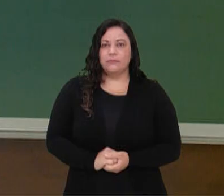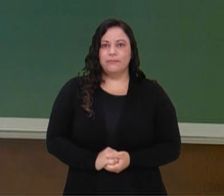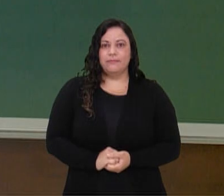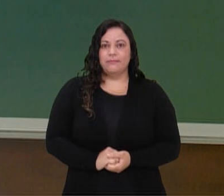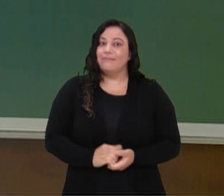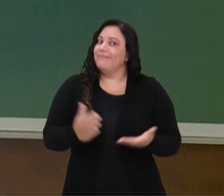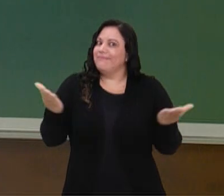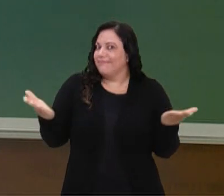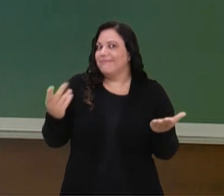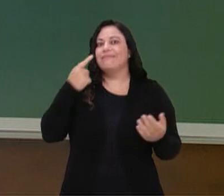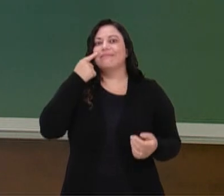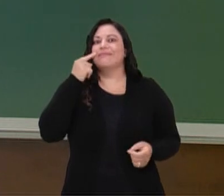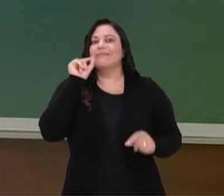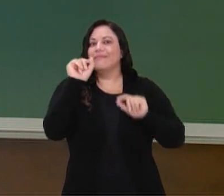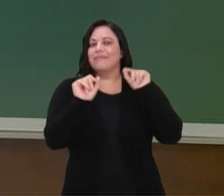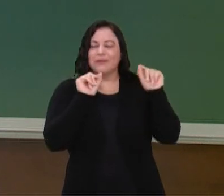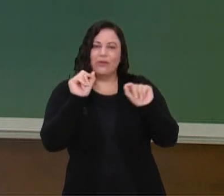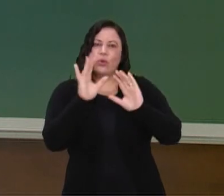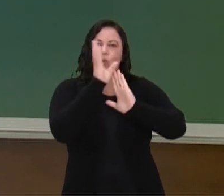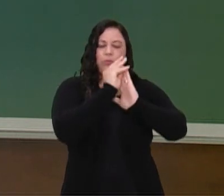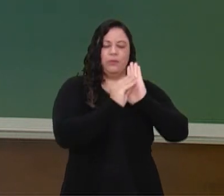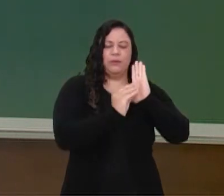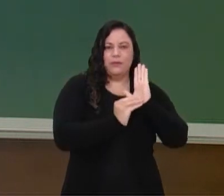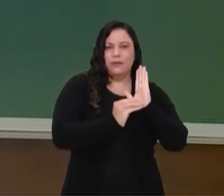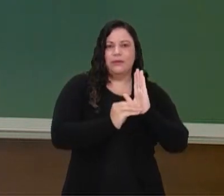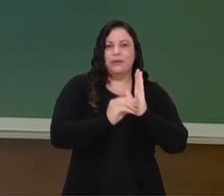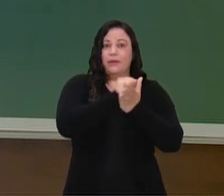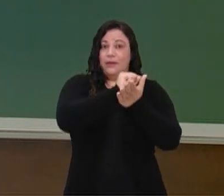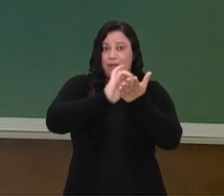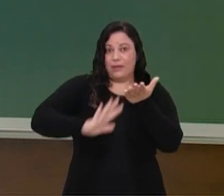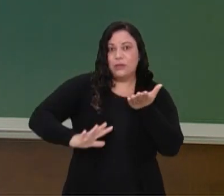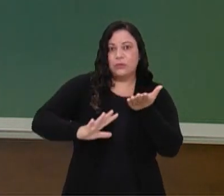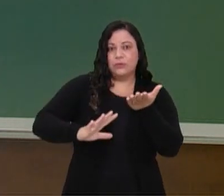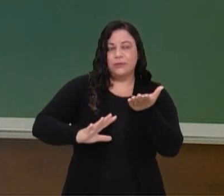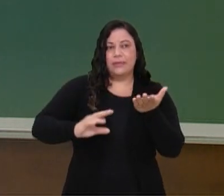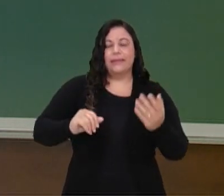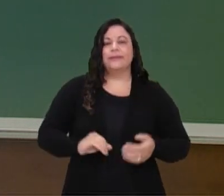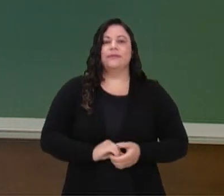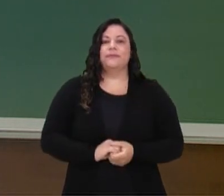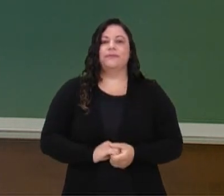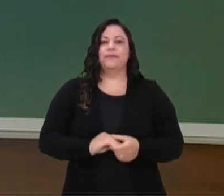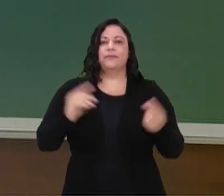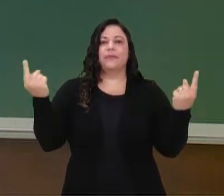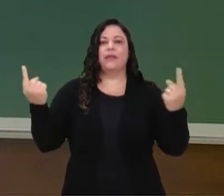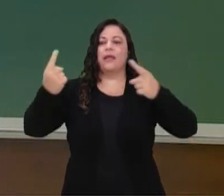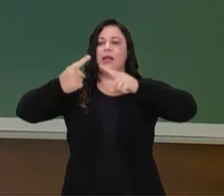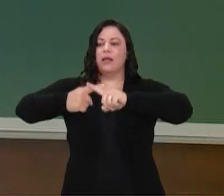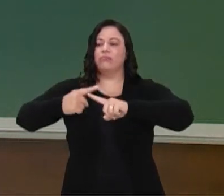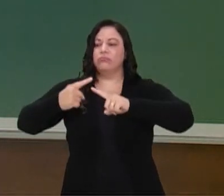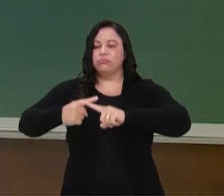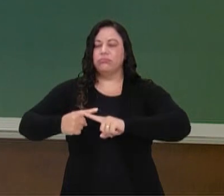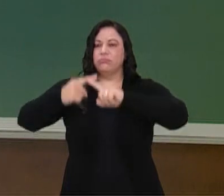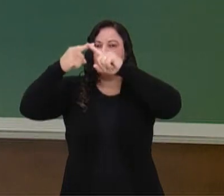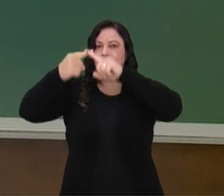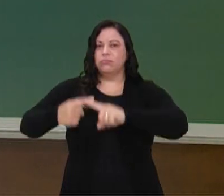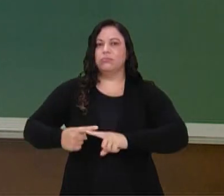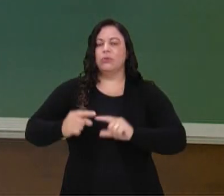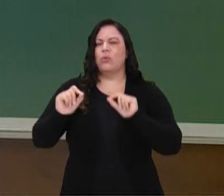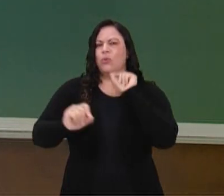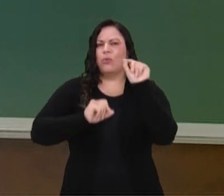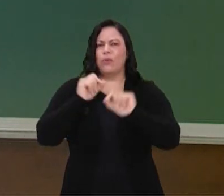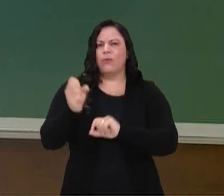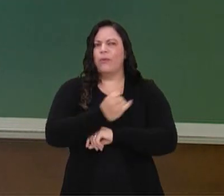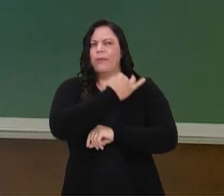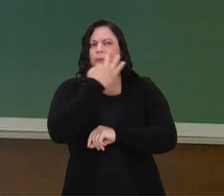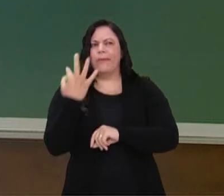Vamos, então, gente, completar a nossa atividade. Vamos lá? Então, frequência de vezes que o